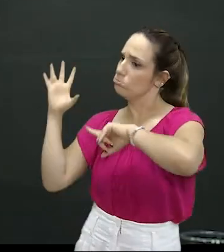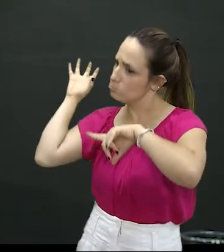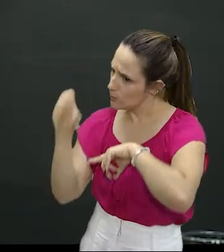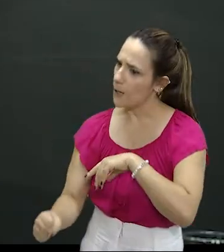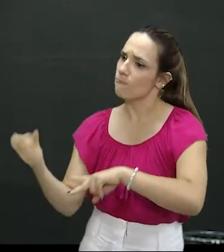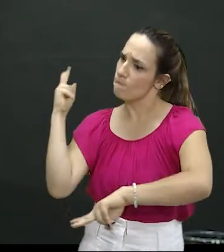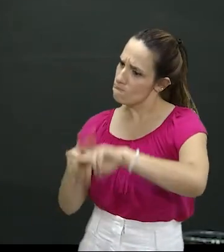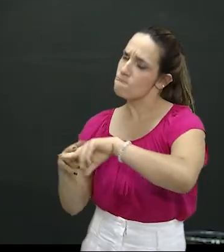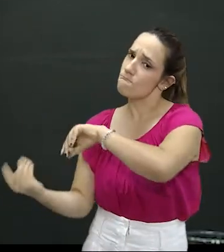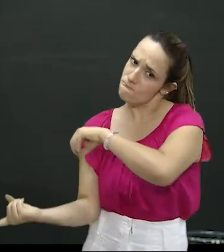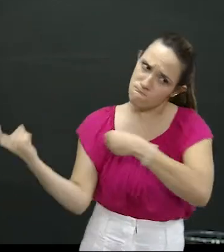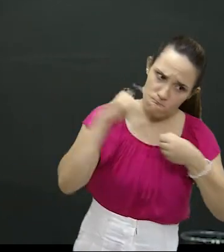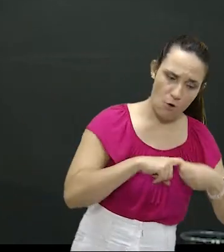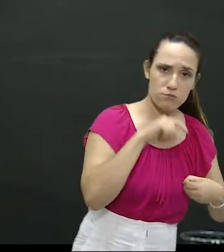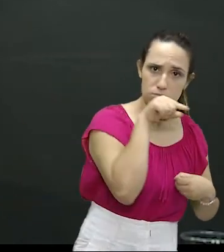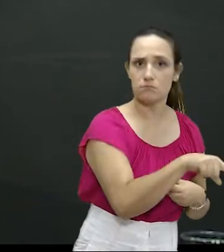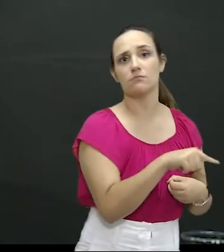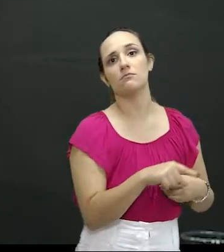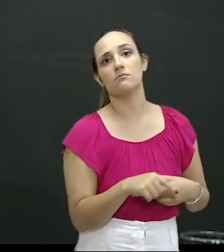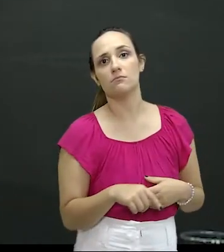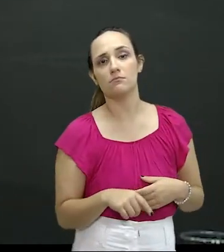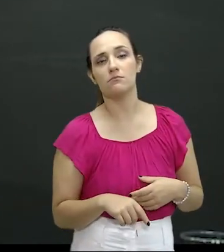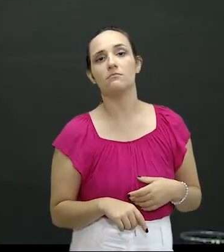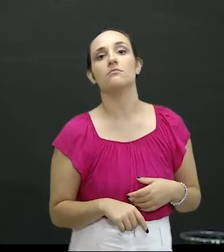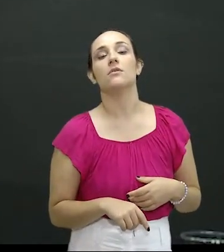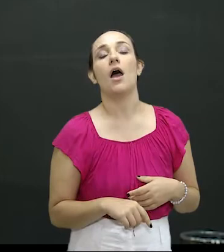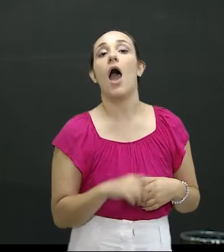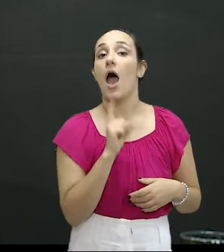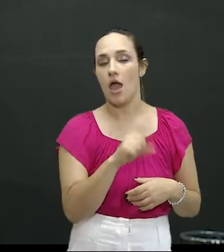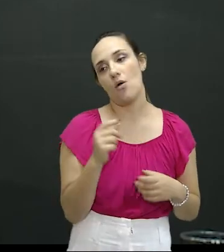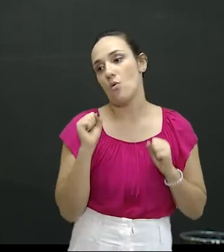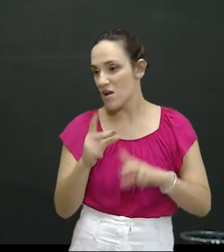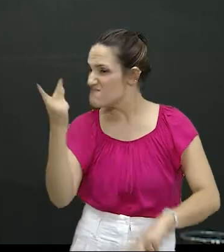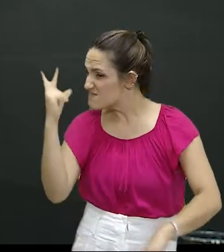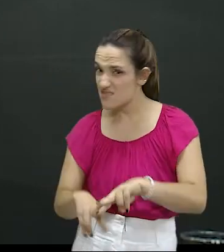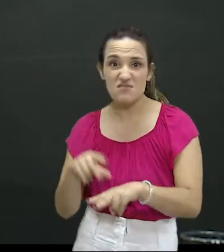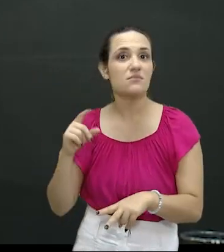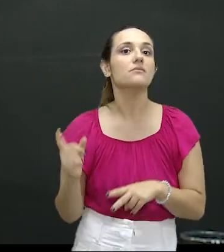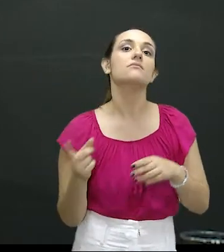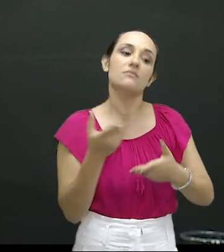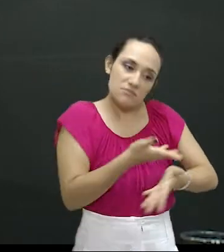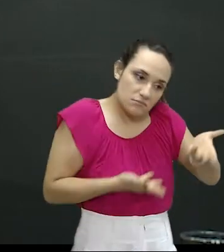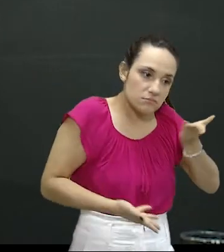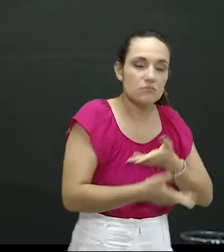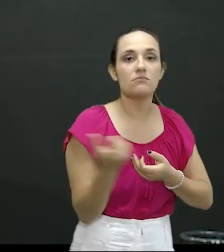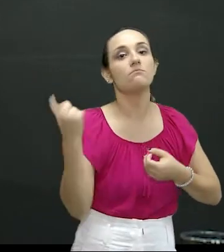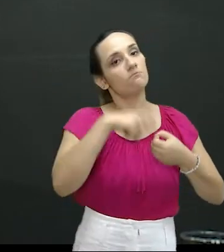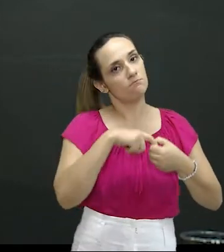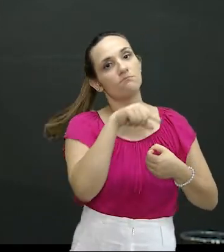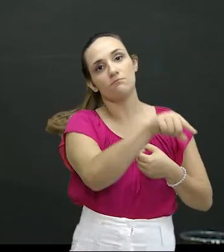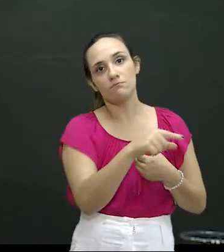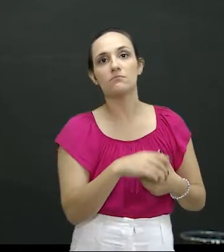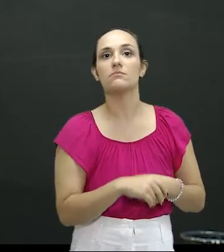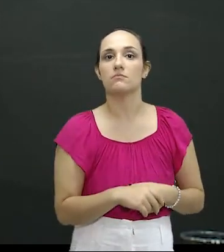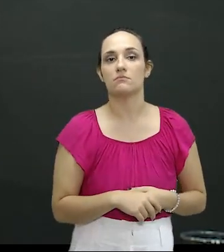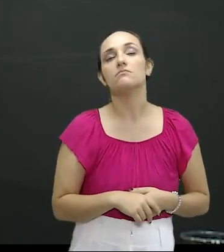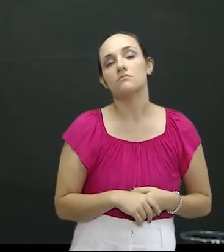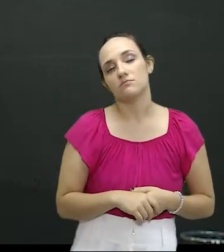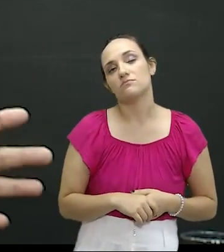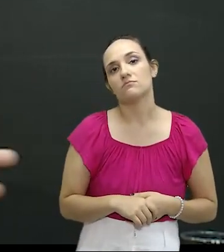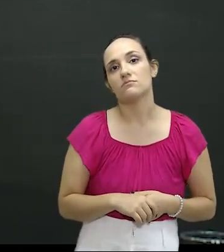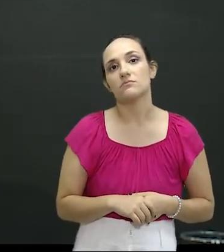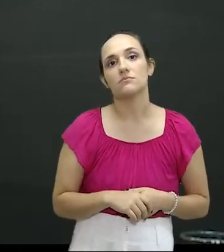nós pegamos, vamos lá e, por causa, efetuamos a prisão. E depois, por meios diplomáticos, ele é, se ele for um estrangeiro,